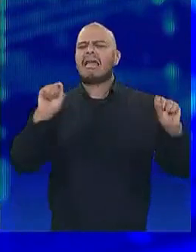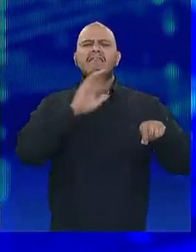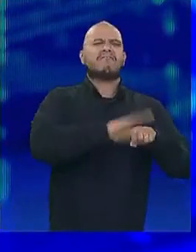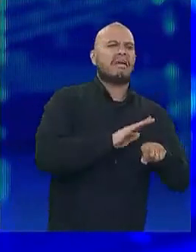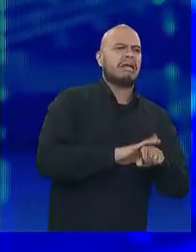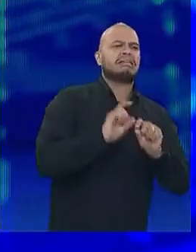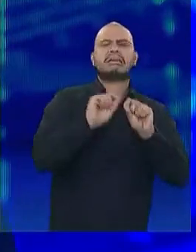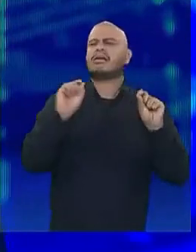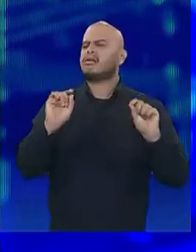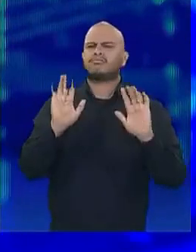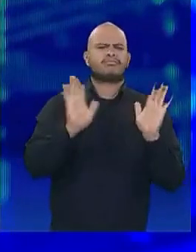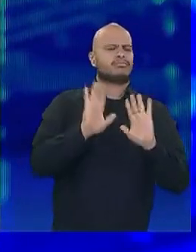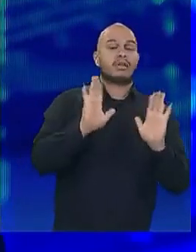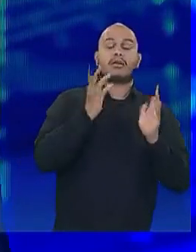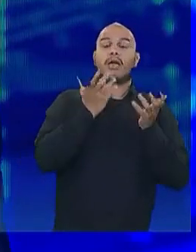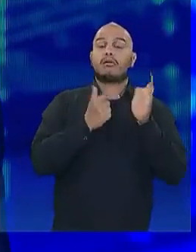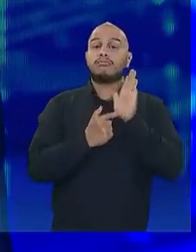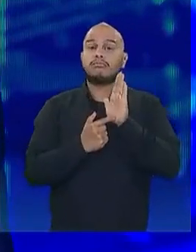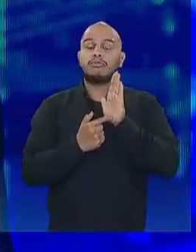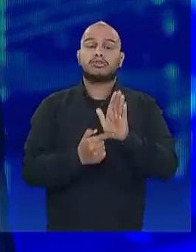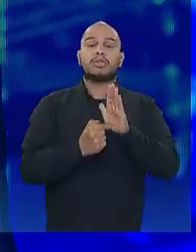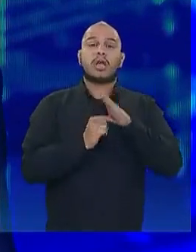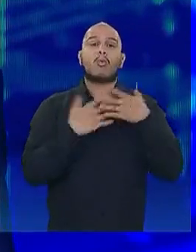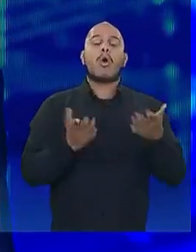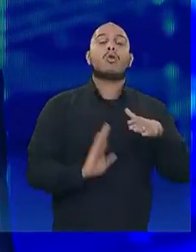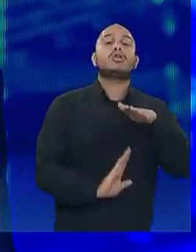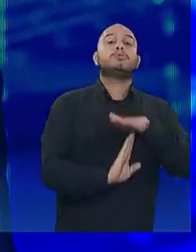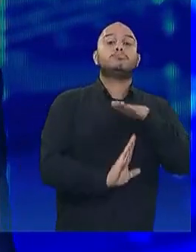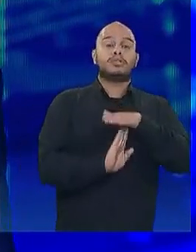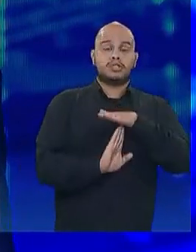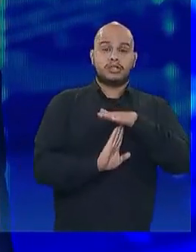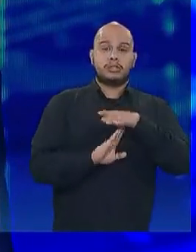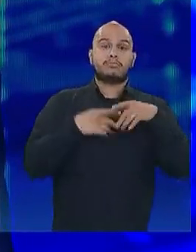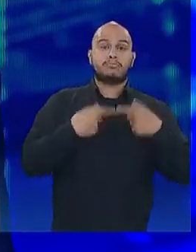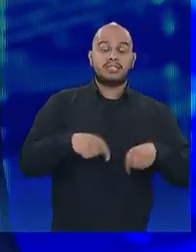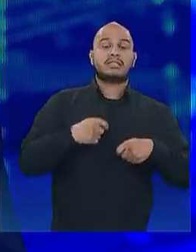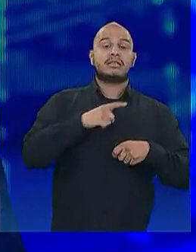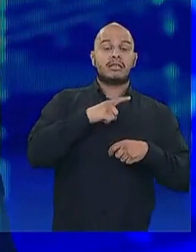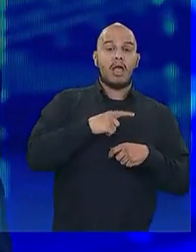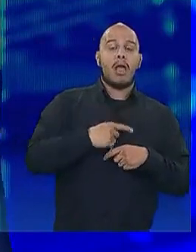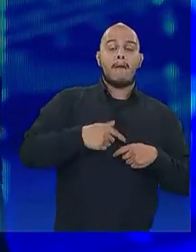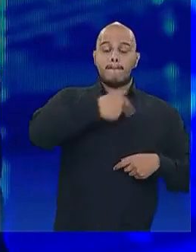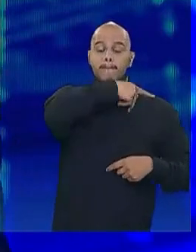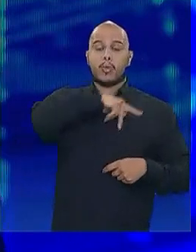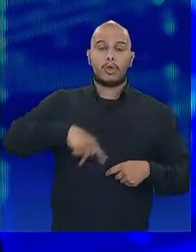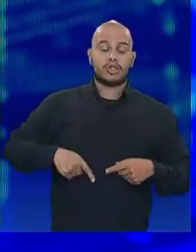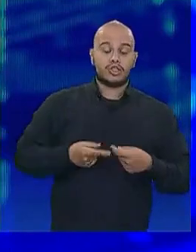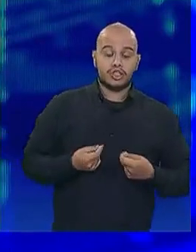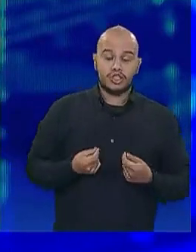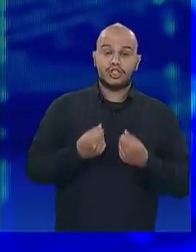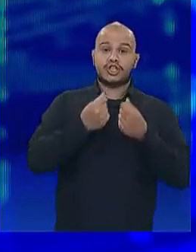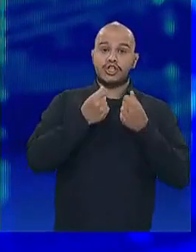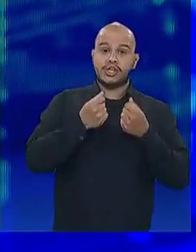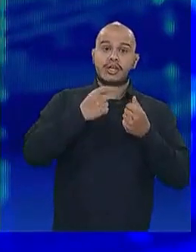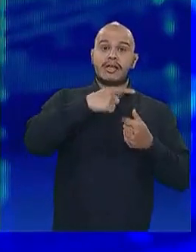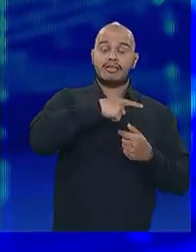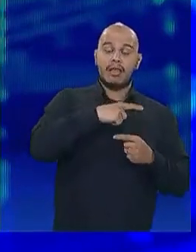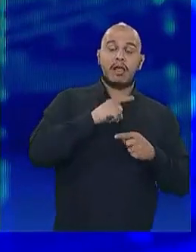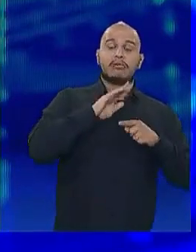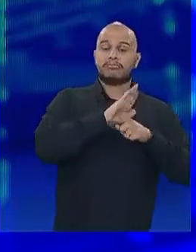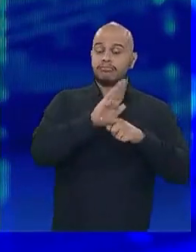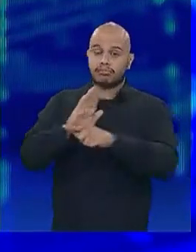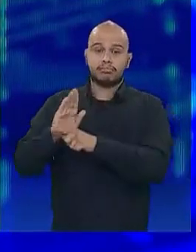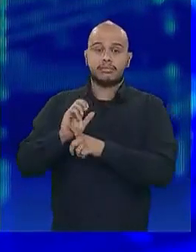mostra os limites politiqueiros de uma política de renda. Nós temos que transformar isso em uma política de renda como uma perna da Previdência Social.